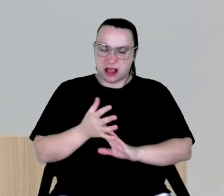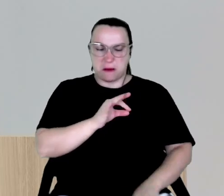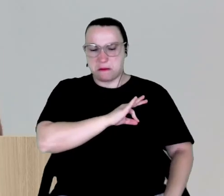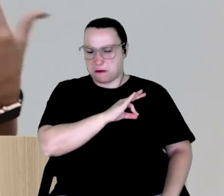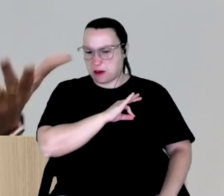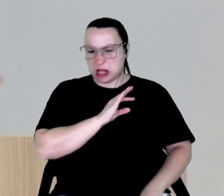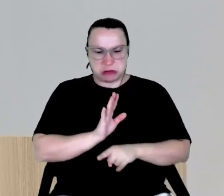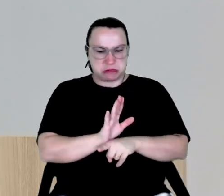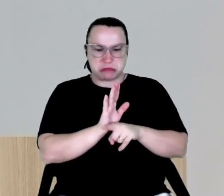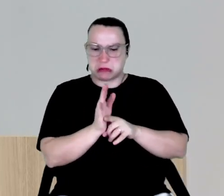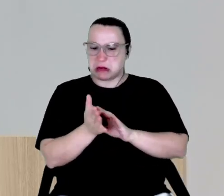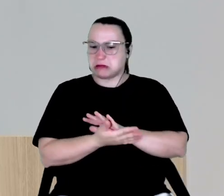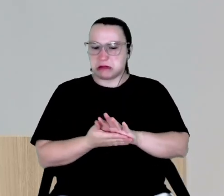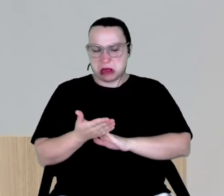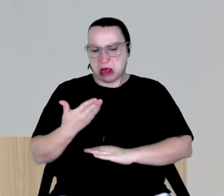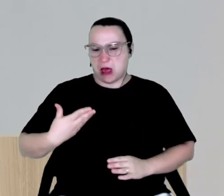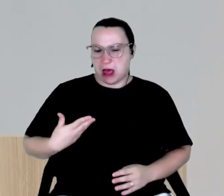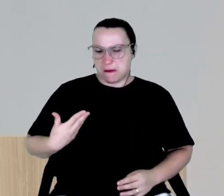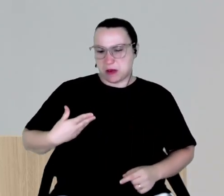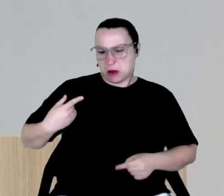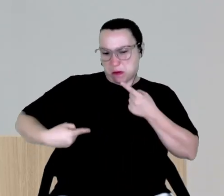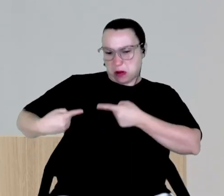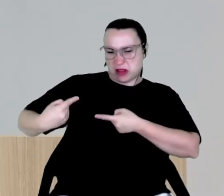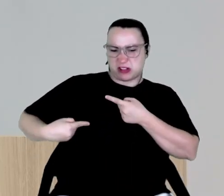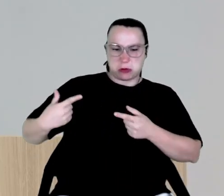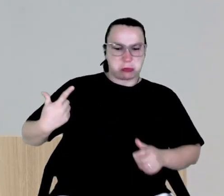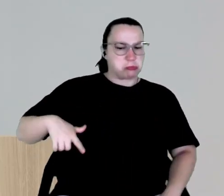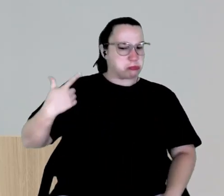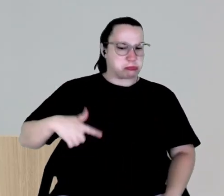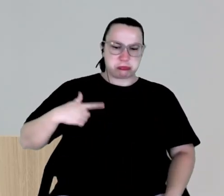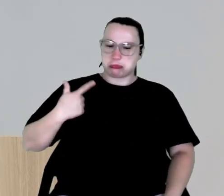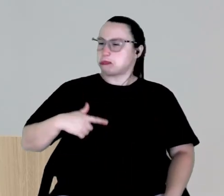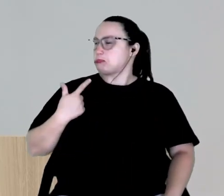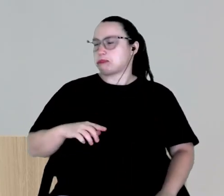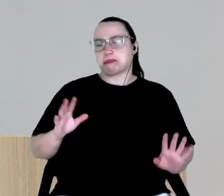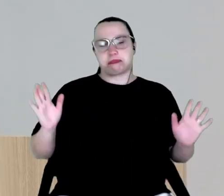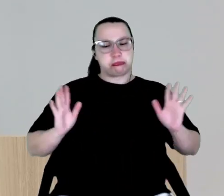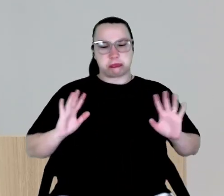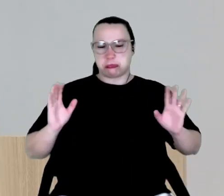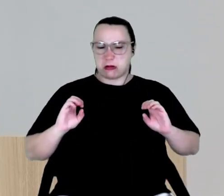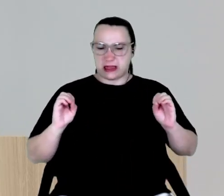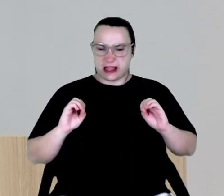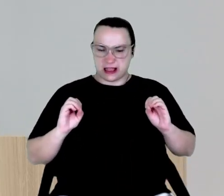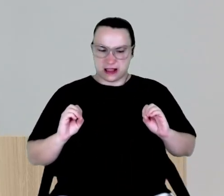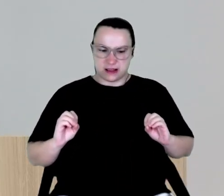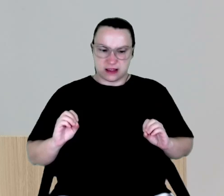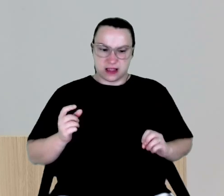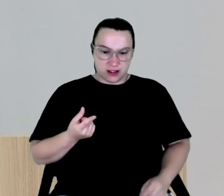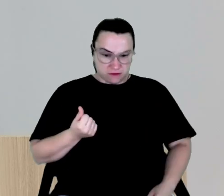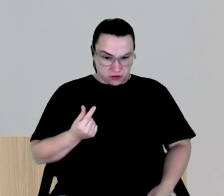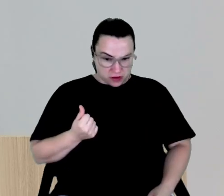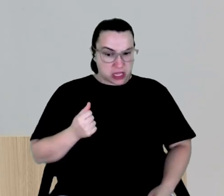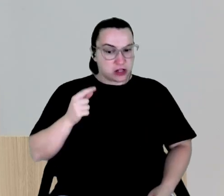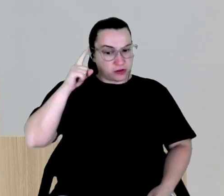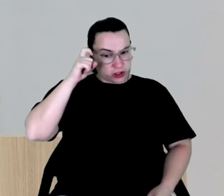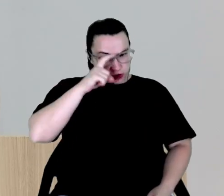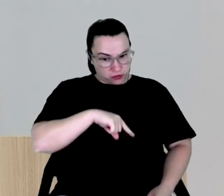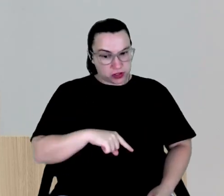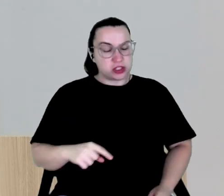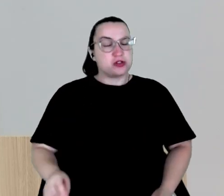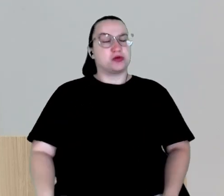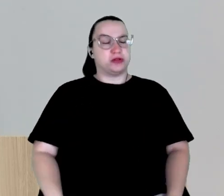amigos políticos, amigos grandes. Eu não tive nenhum apoio. Inclusive financeiro foi bem difícil. Bem difícil mesmo.